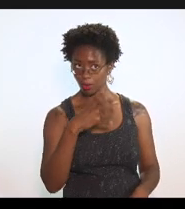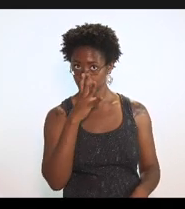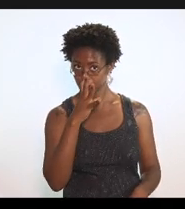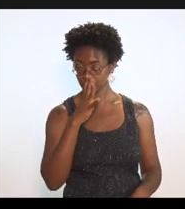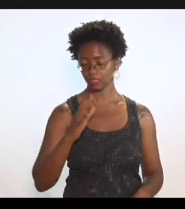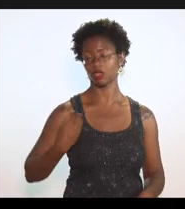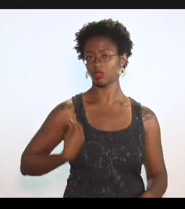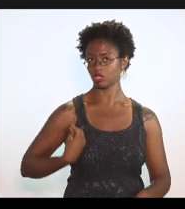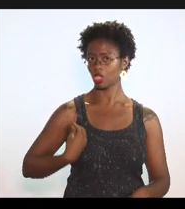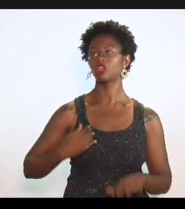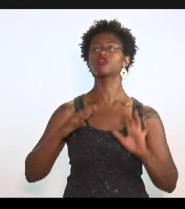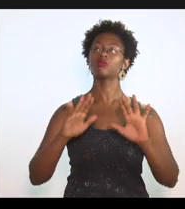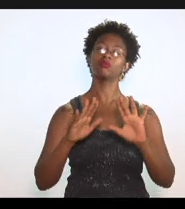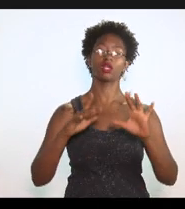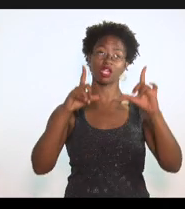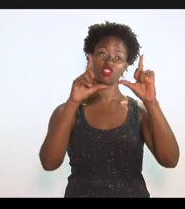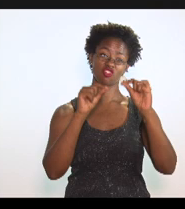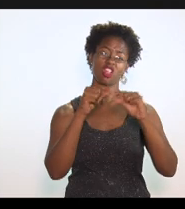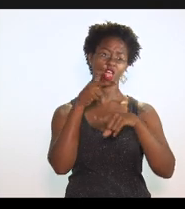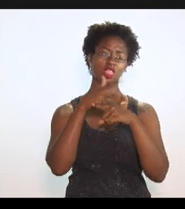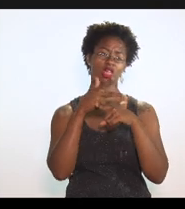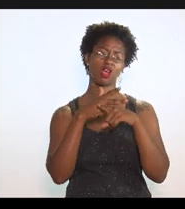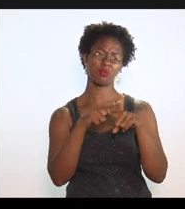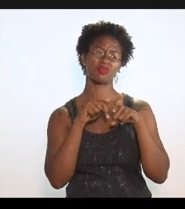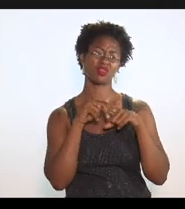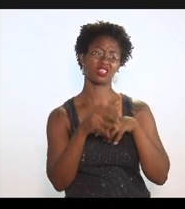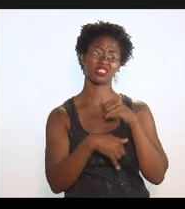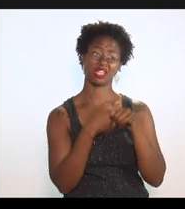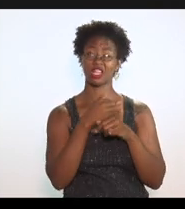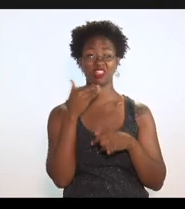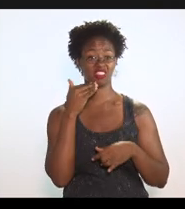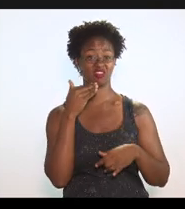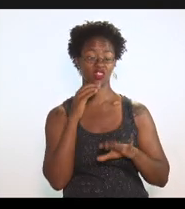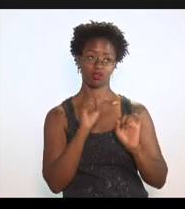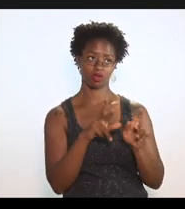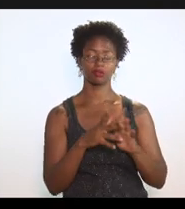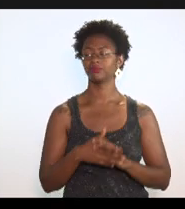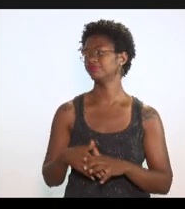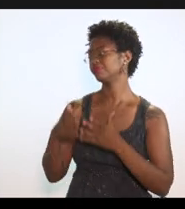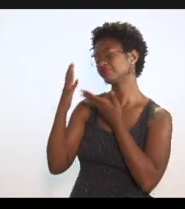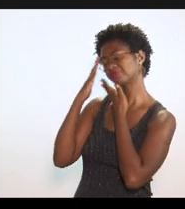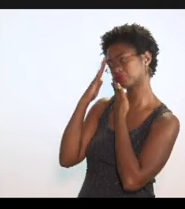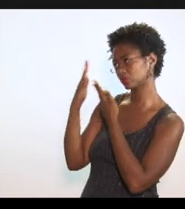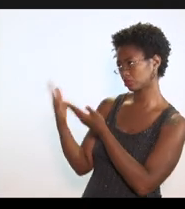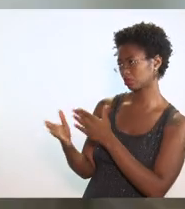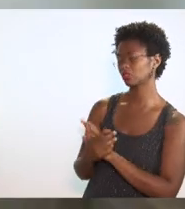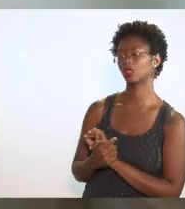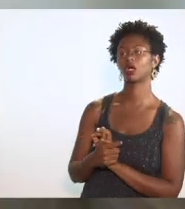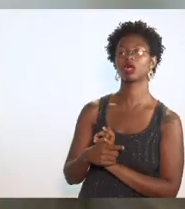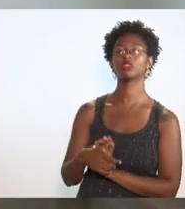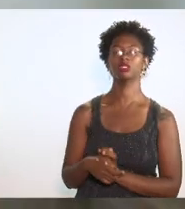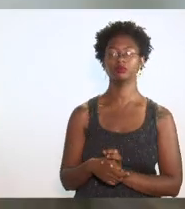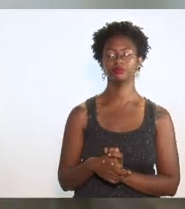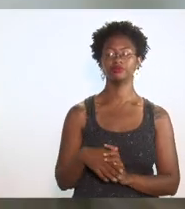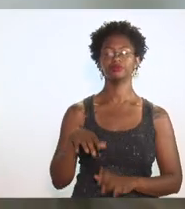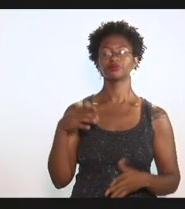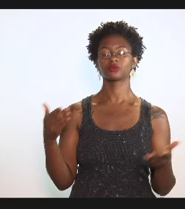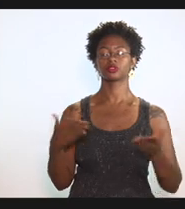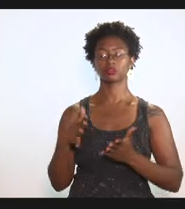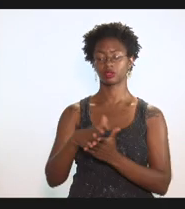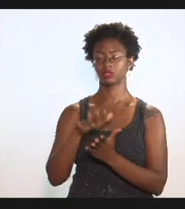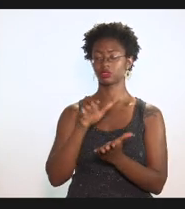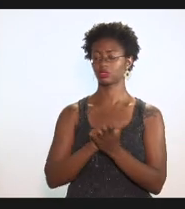câmera esteja desligada. Obrigado, presidente. Obrigado, deputado Rodrigo Amorim. Registrando agora...